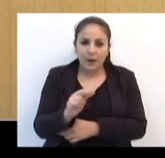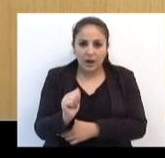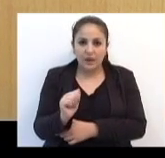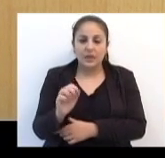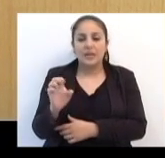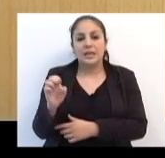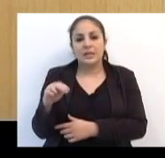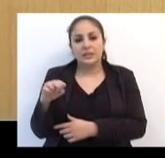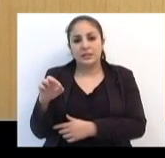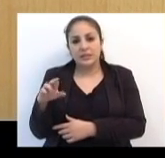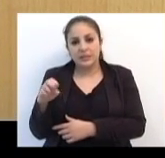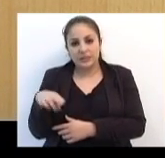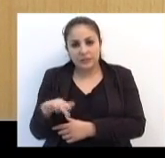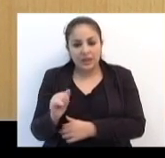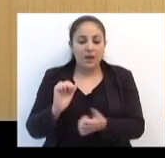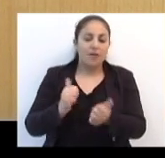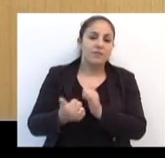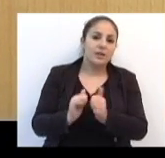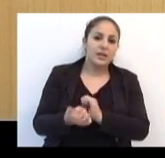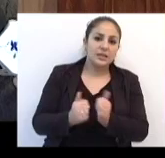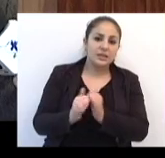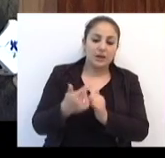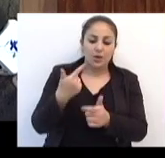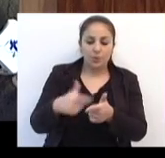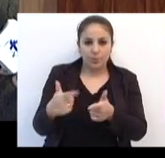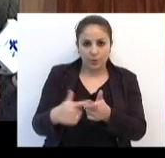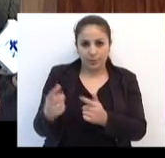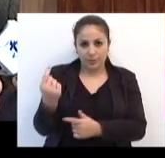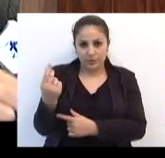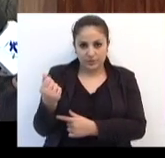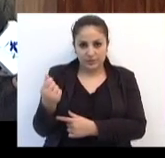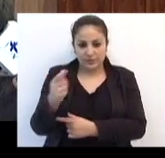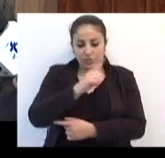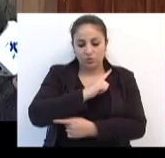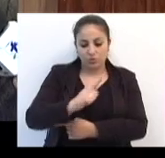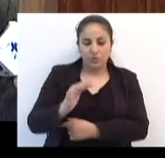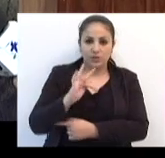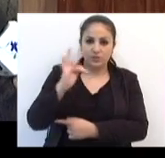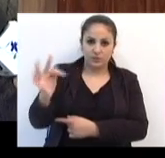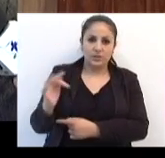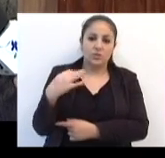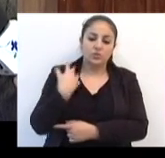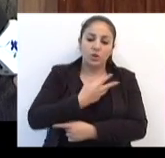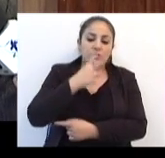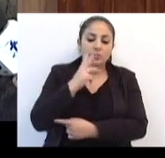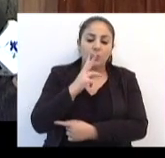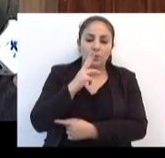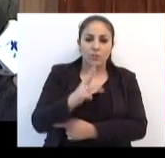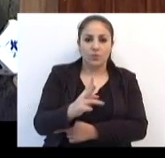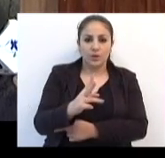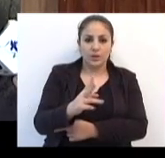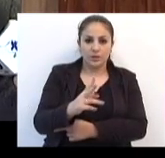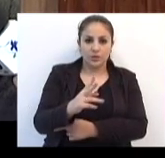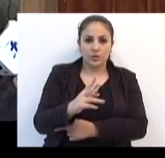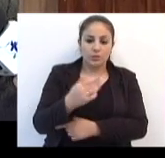avaliam a crise do governo federal. Temos aí pela frente a senhora Dilma prevendo um